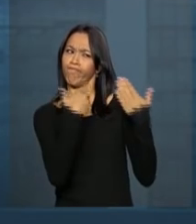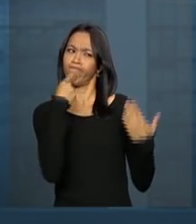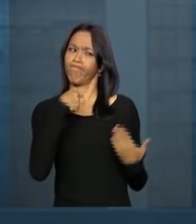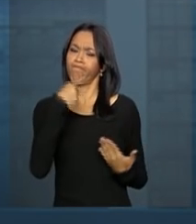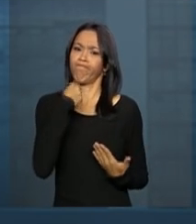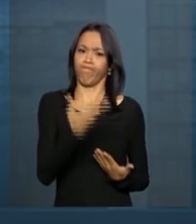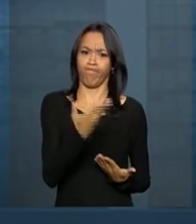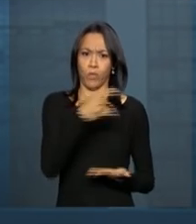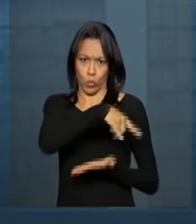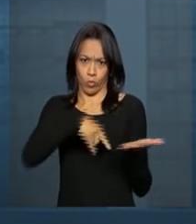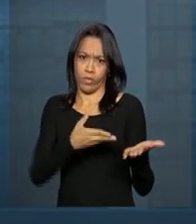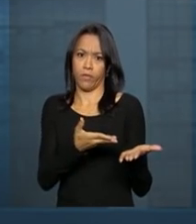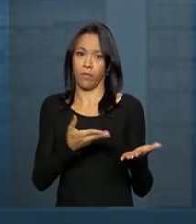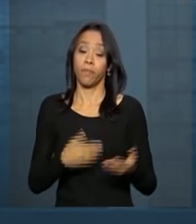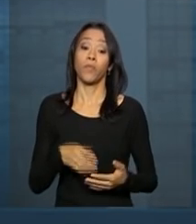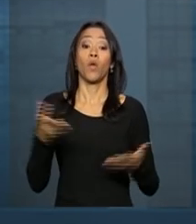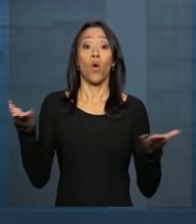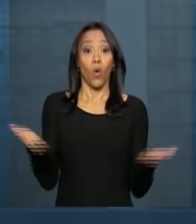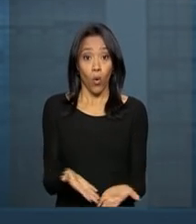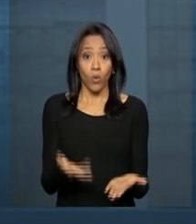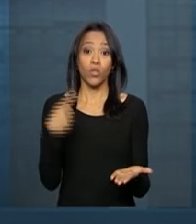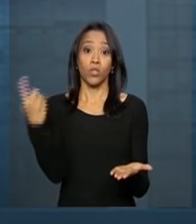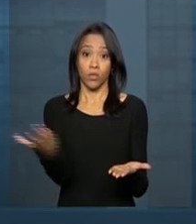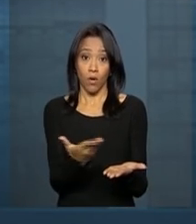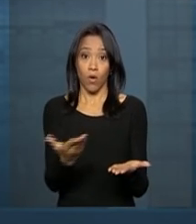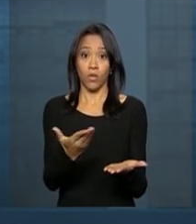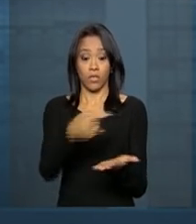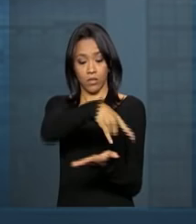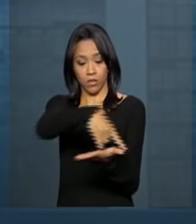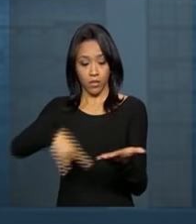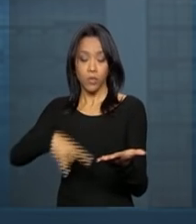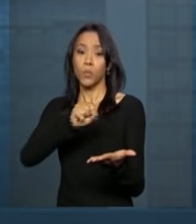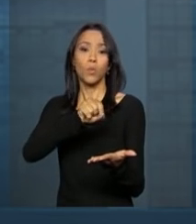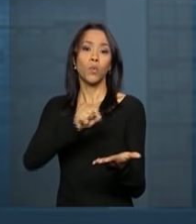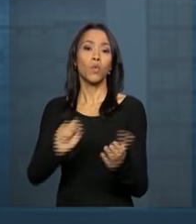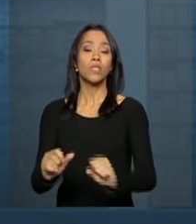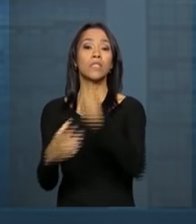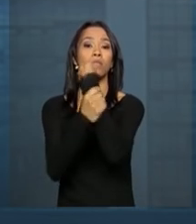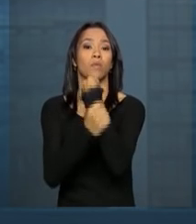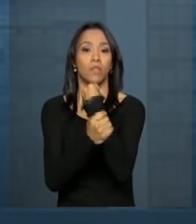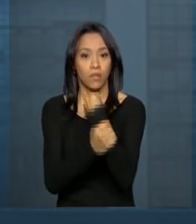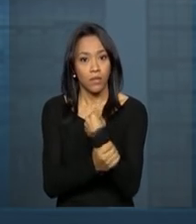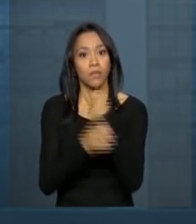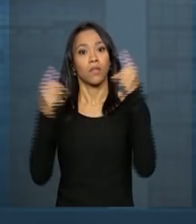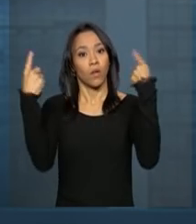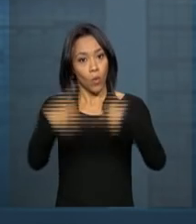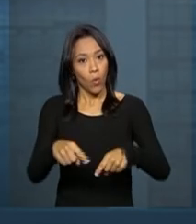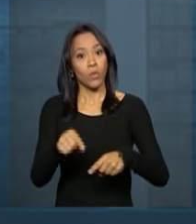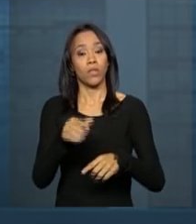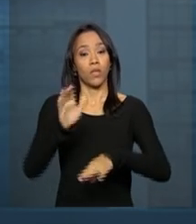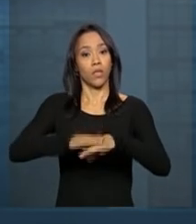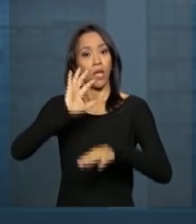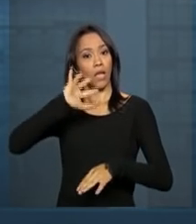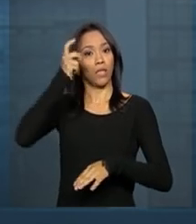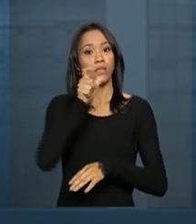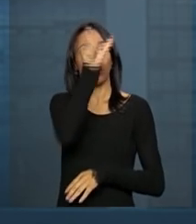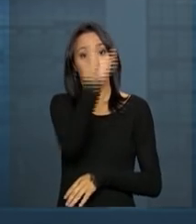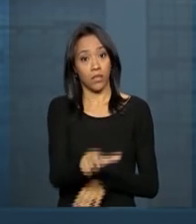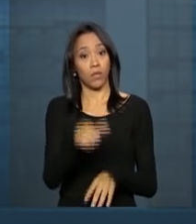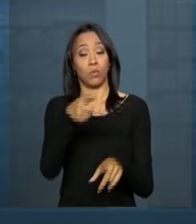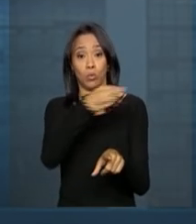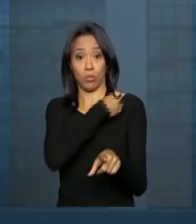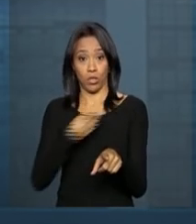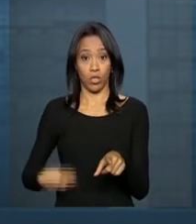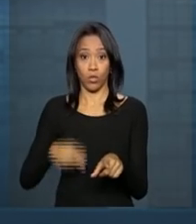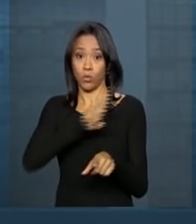No dia de hoje, nós estamos impetrando um mandado de segurança contra a decisão do ministro Gilmar Mendes em que estamos fazendo todo